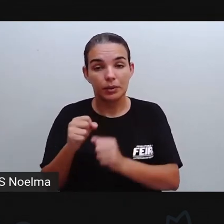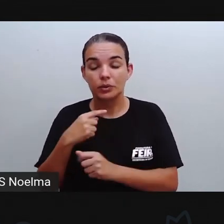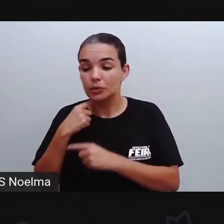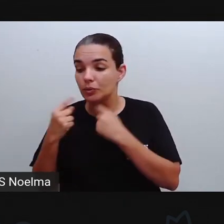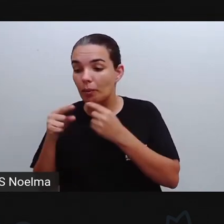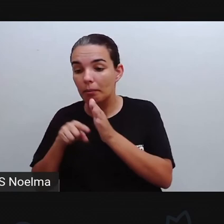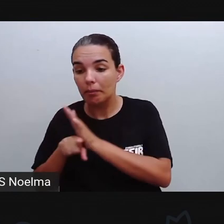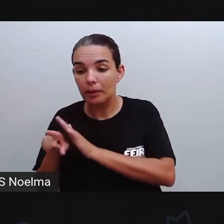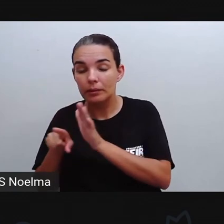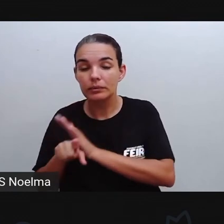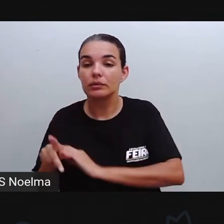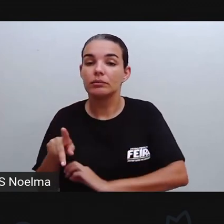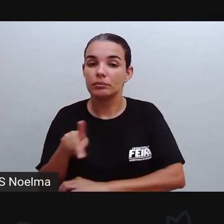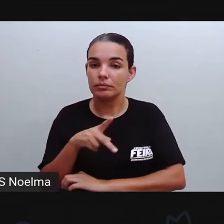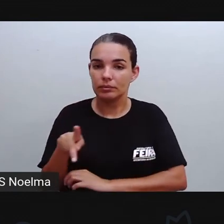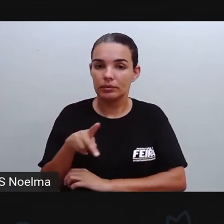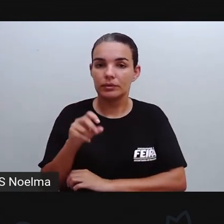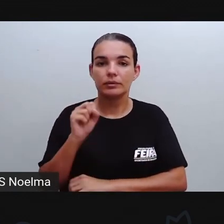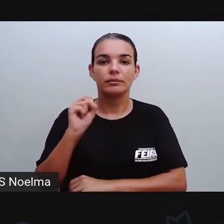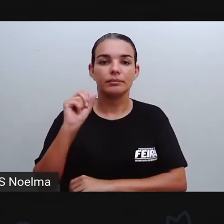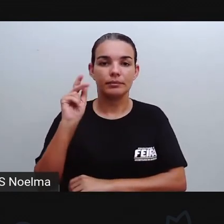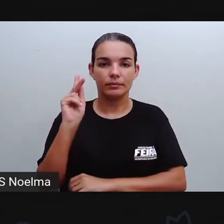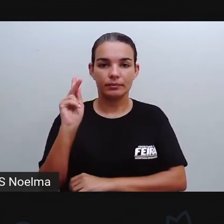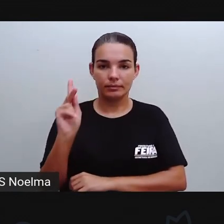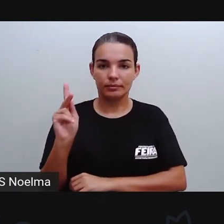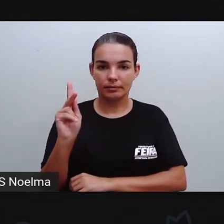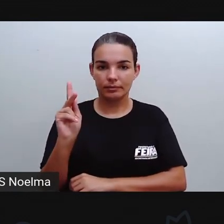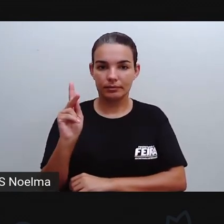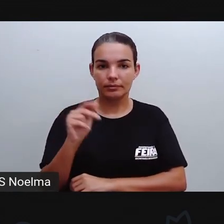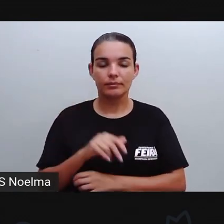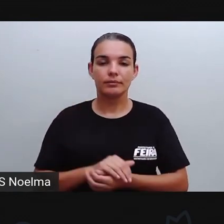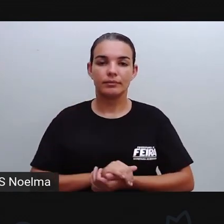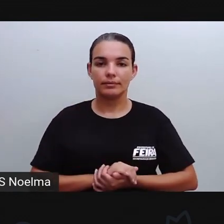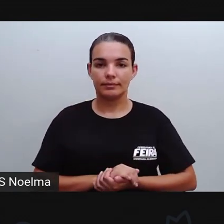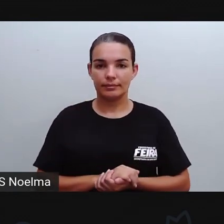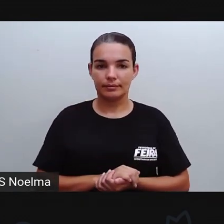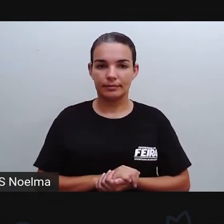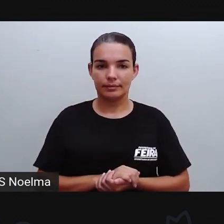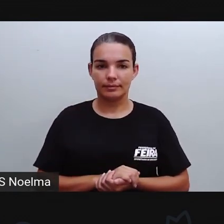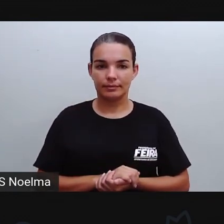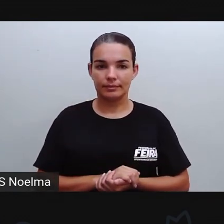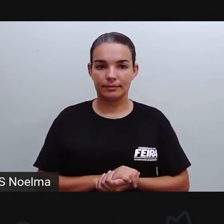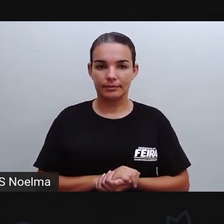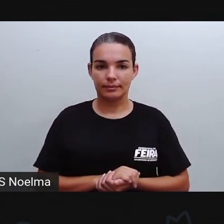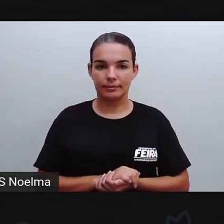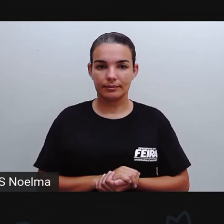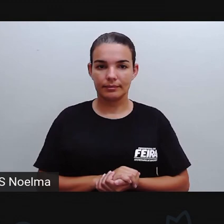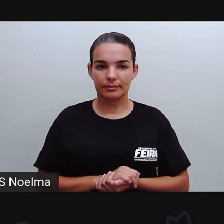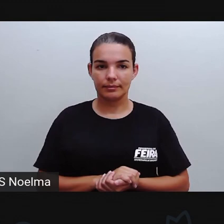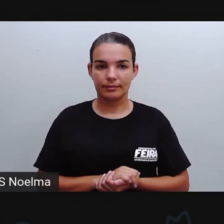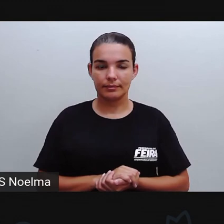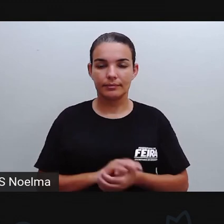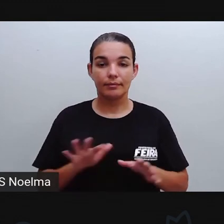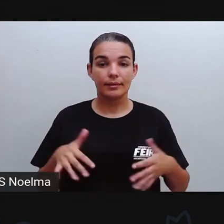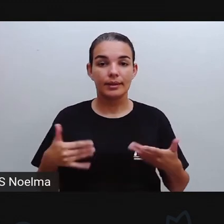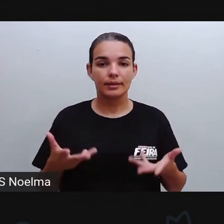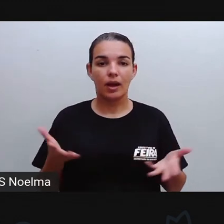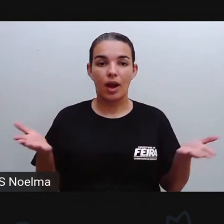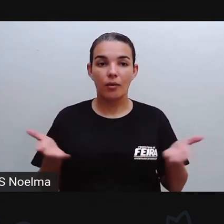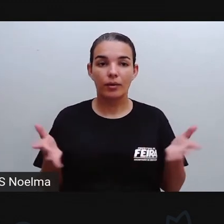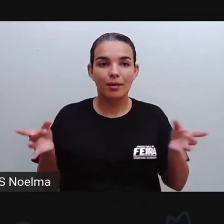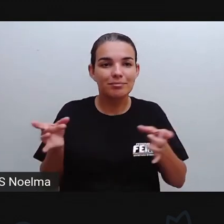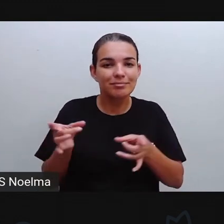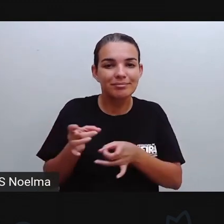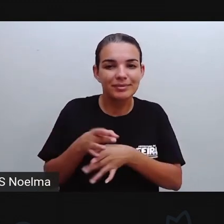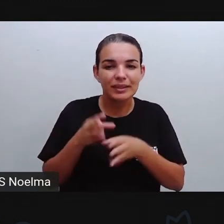podem estar tirando as dúvidas Com o professor Ou a professora de vocês Certinho? Bom, nós vamos ficando